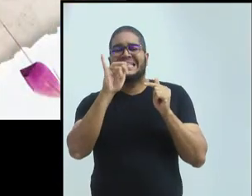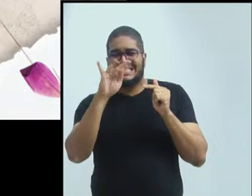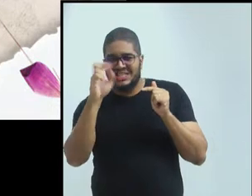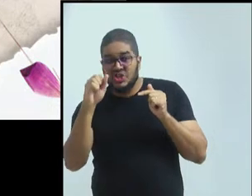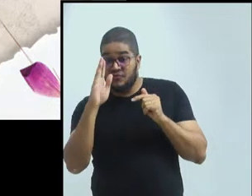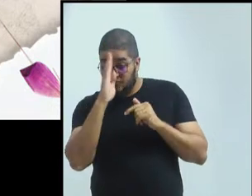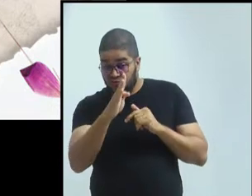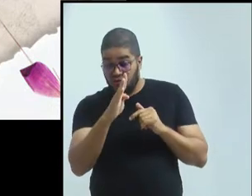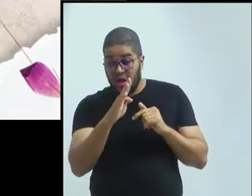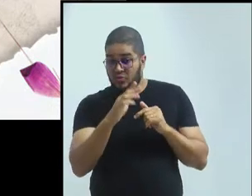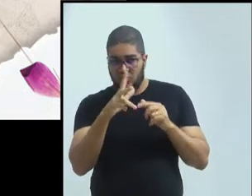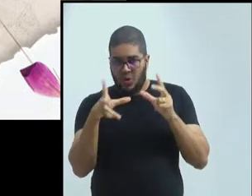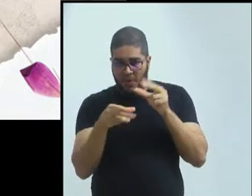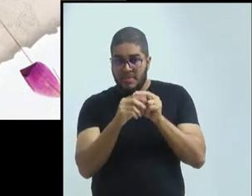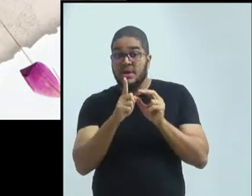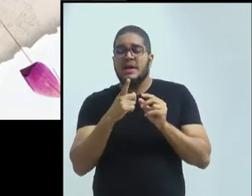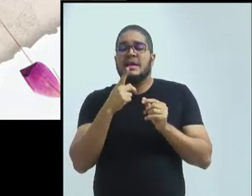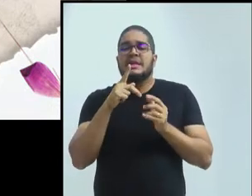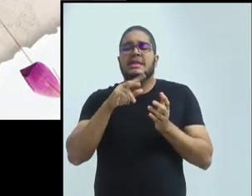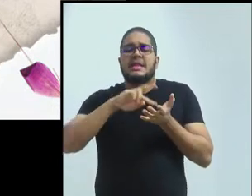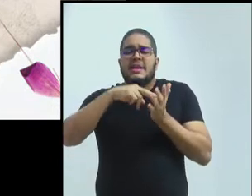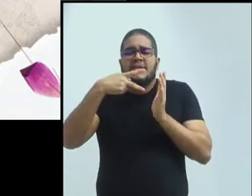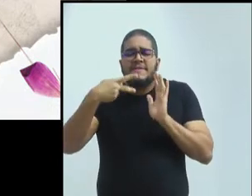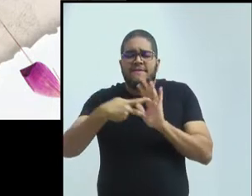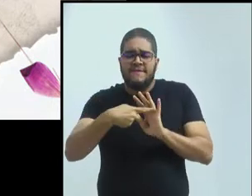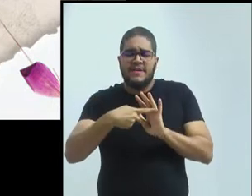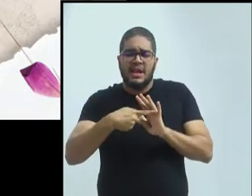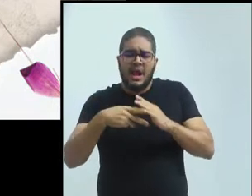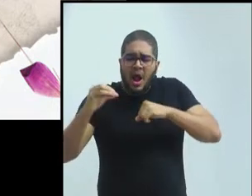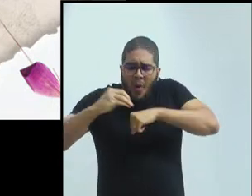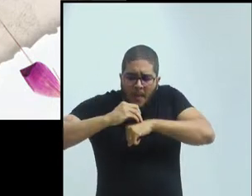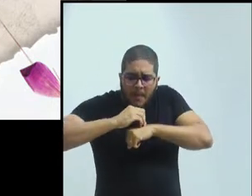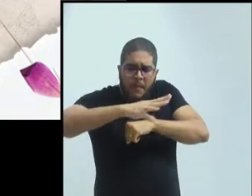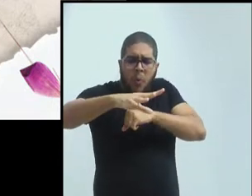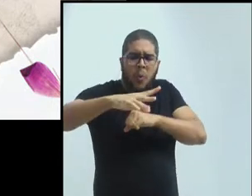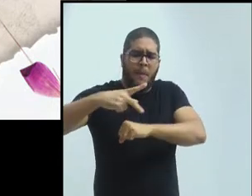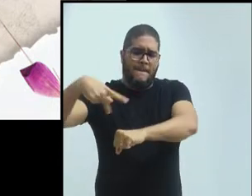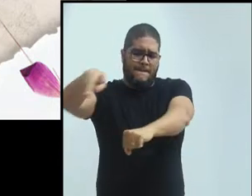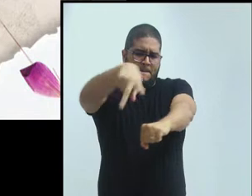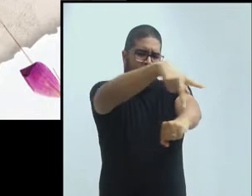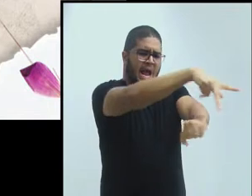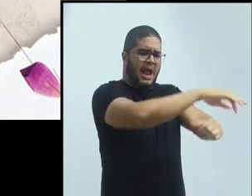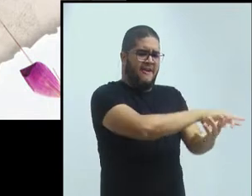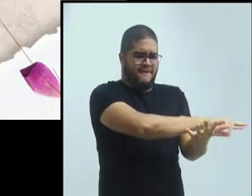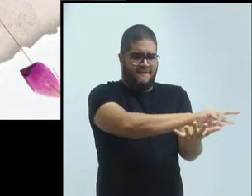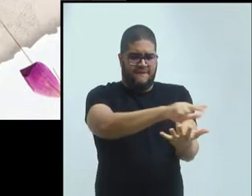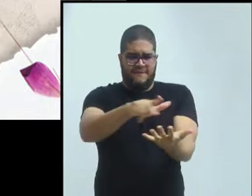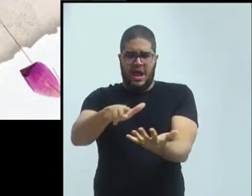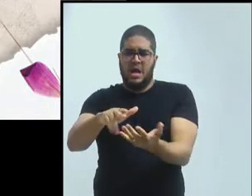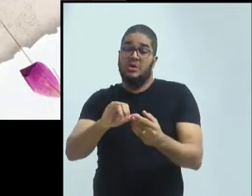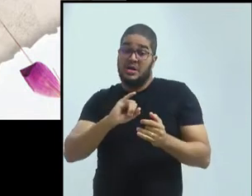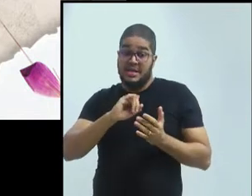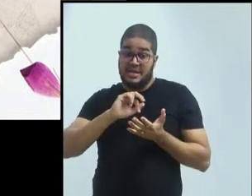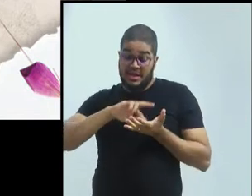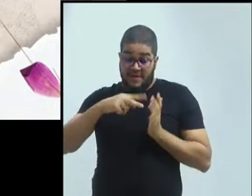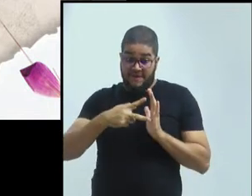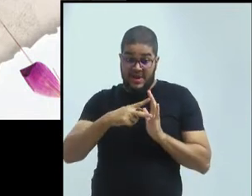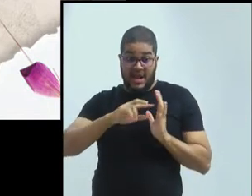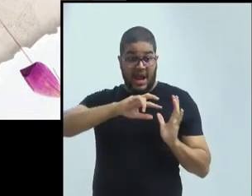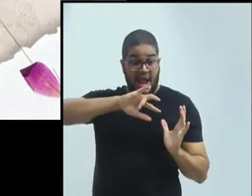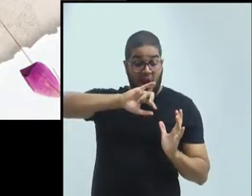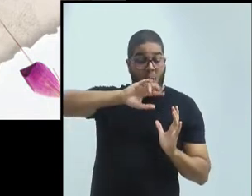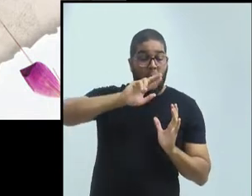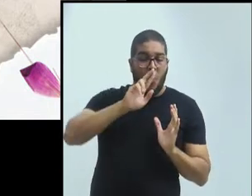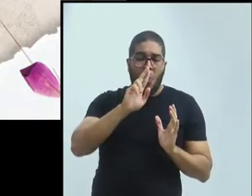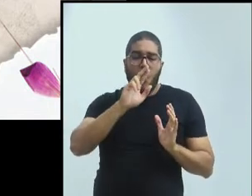difundir por várias nações, universalizar. E, a partir da ficha de avaliação dos